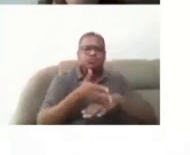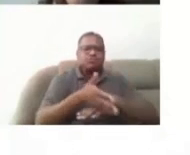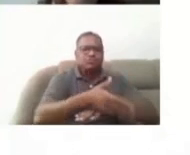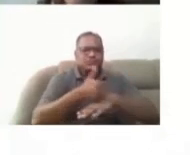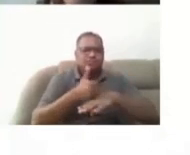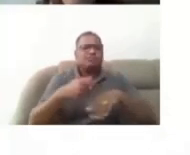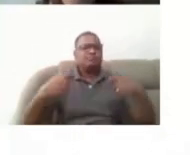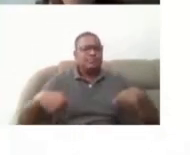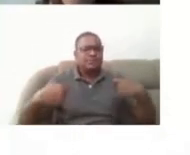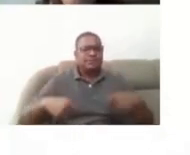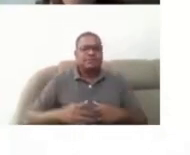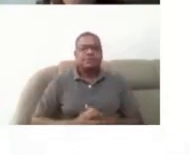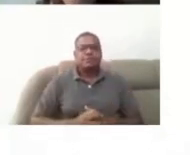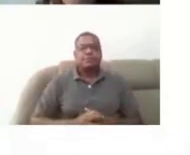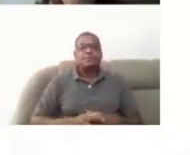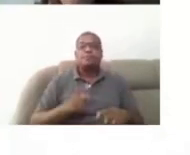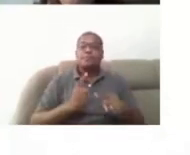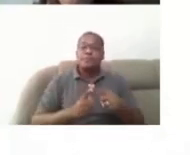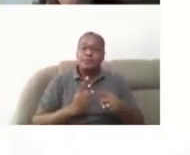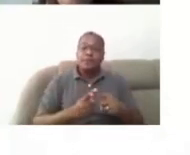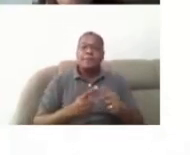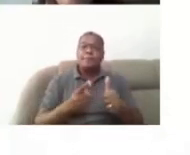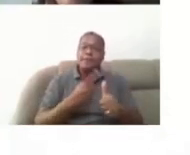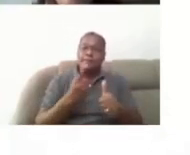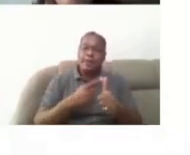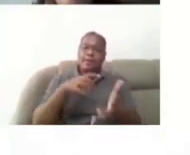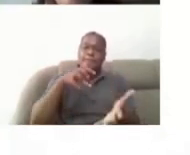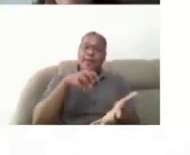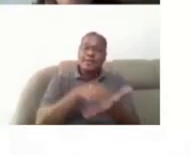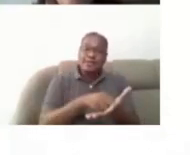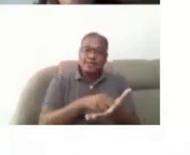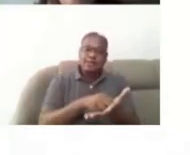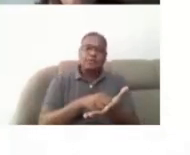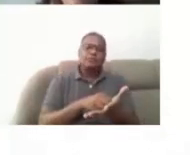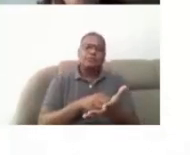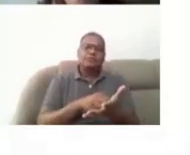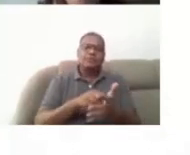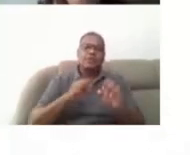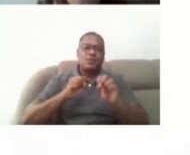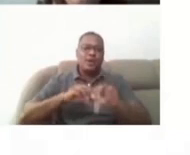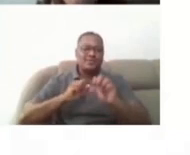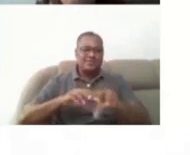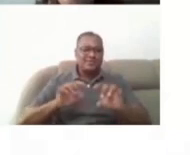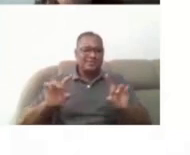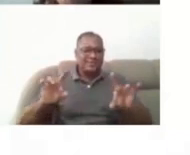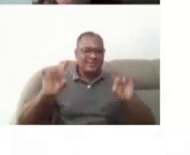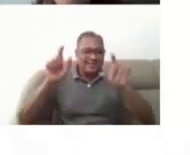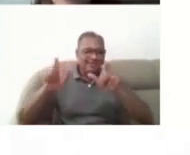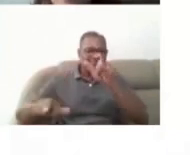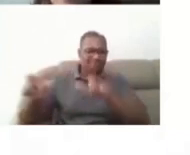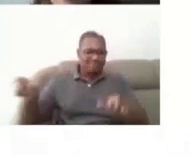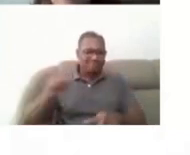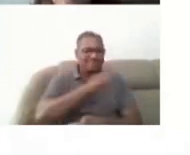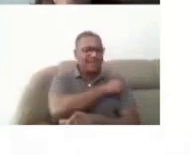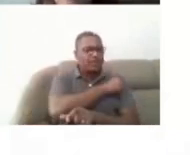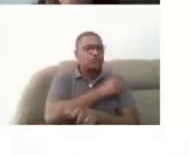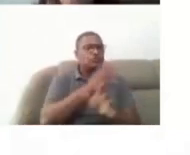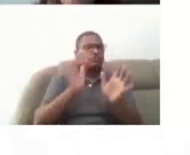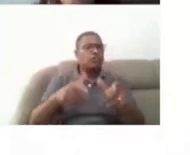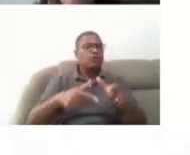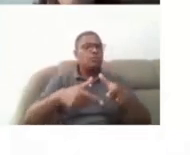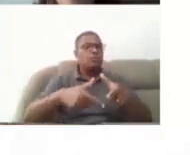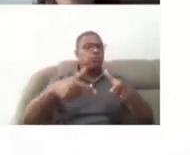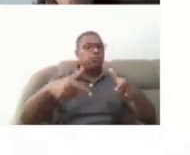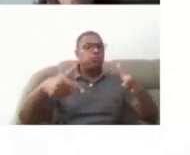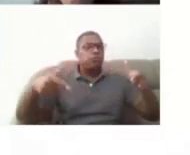Primeiro, porque a matrícula dos alunos públicos da educação especial nessa etapa tem ampliado demais, né? Cada